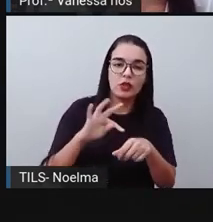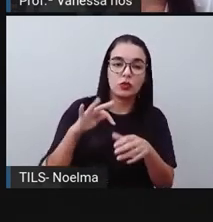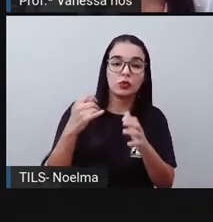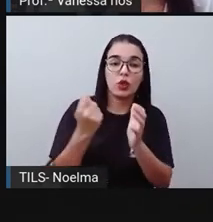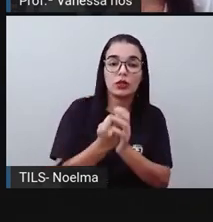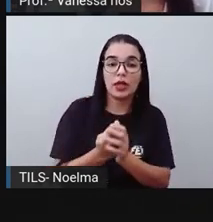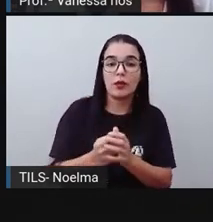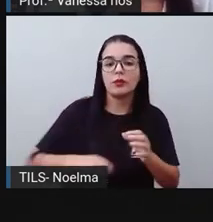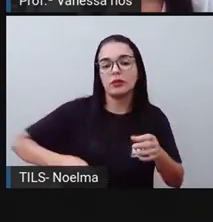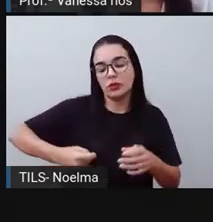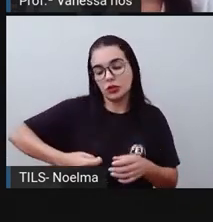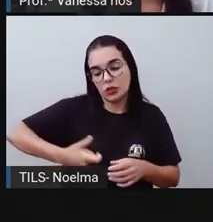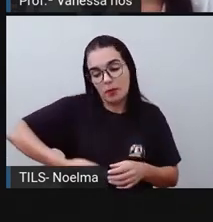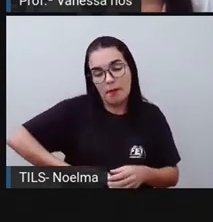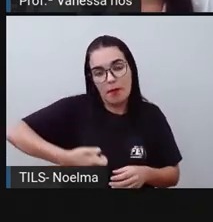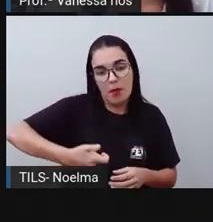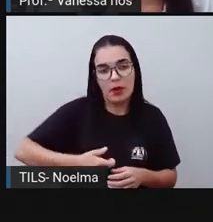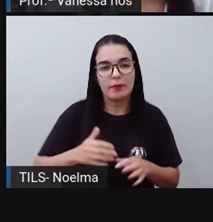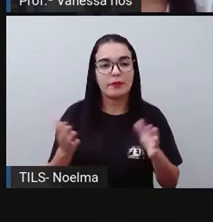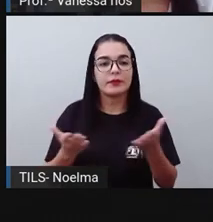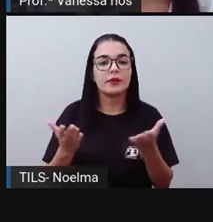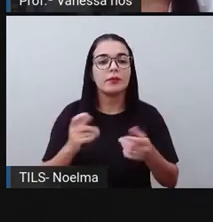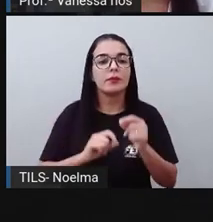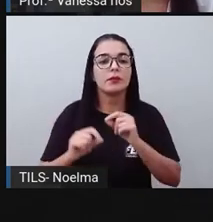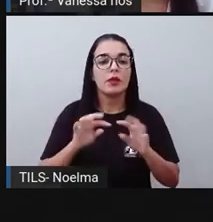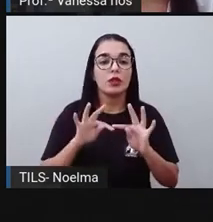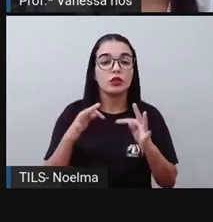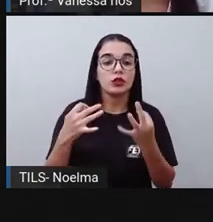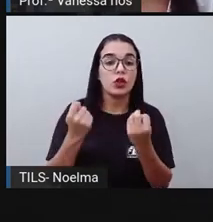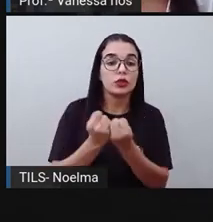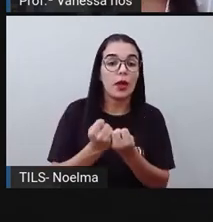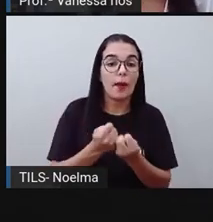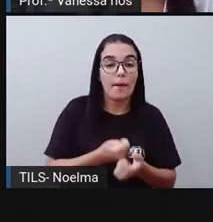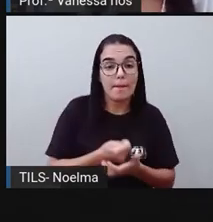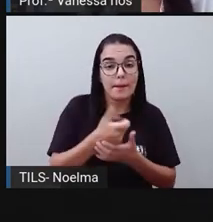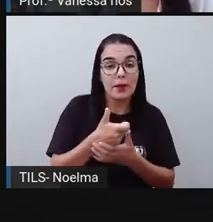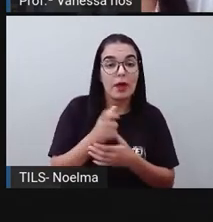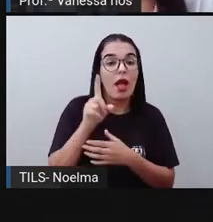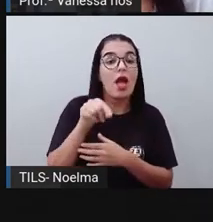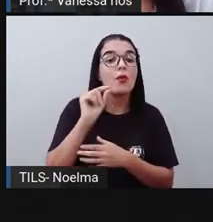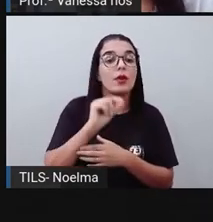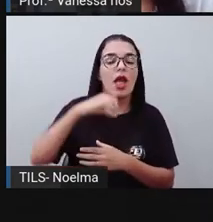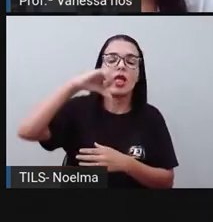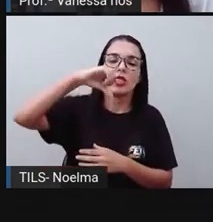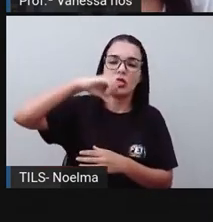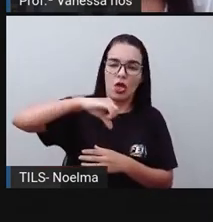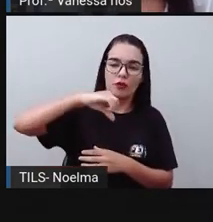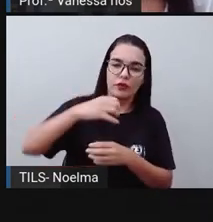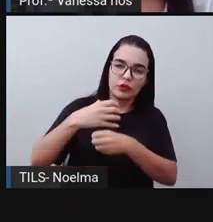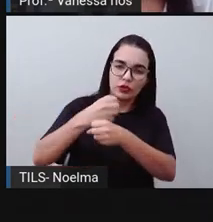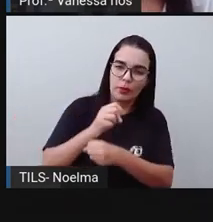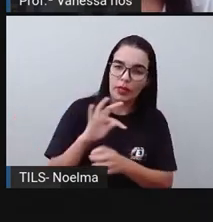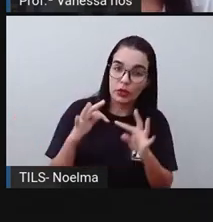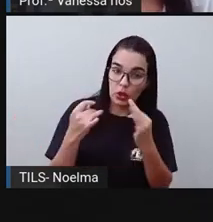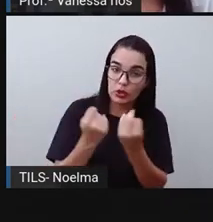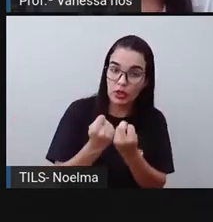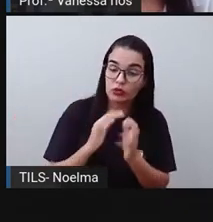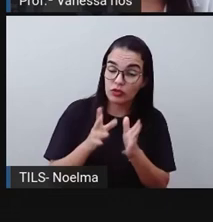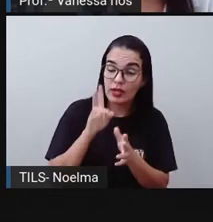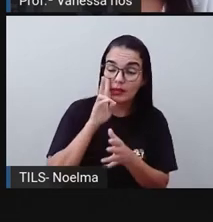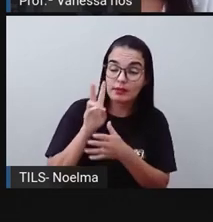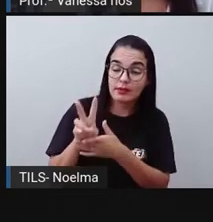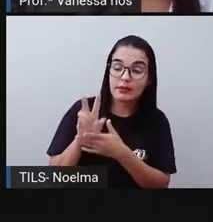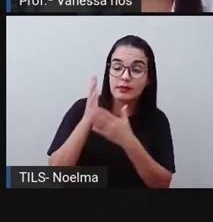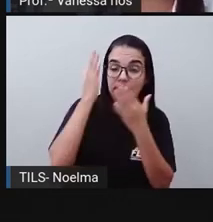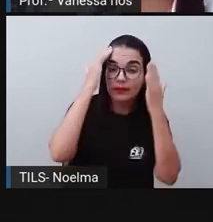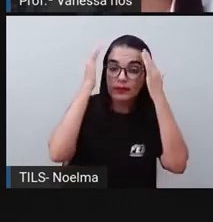E aí, observando a imagem, percebemos que o total de bolinhas de gude são nove. Então, gente já consegue, através da imagem,